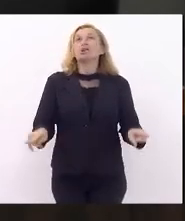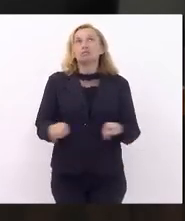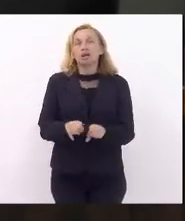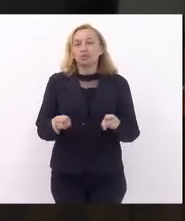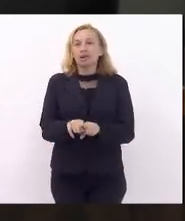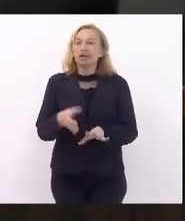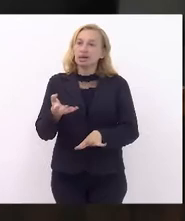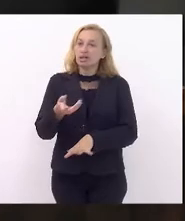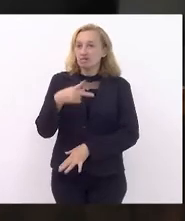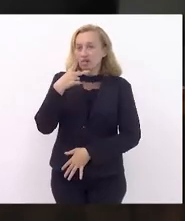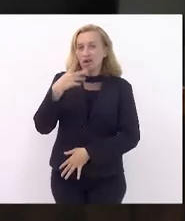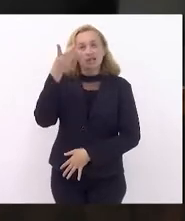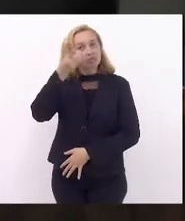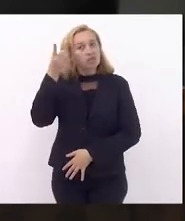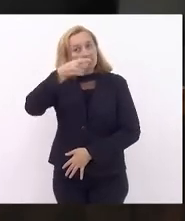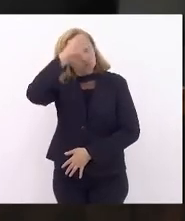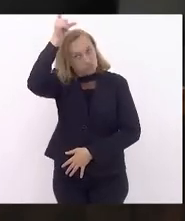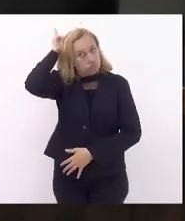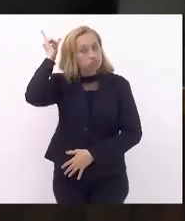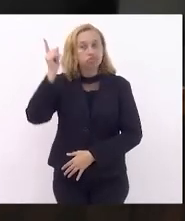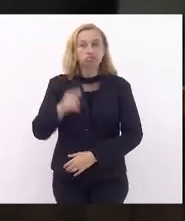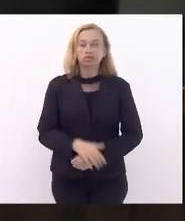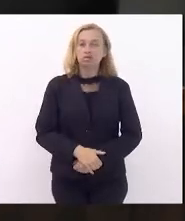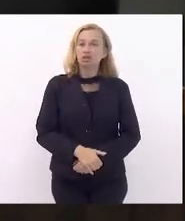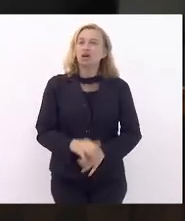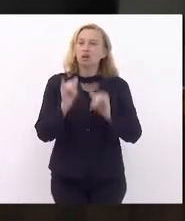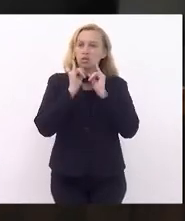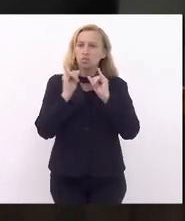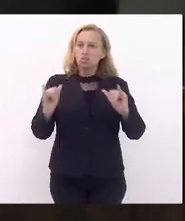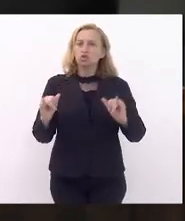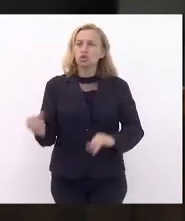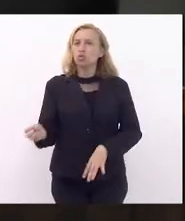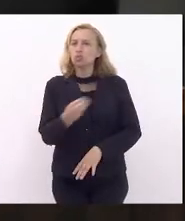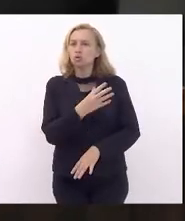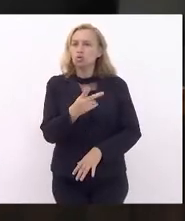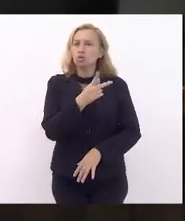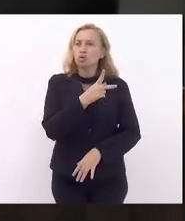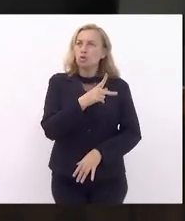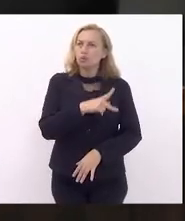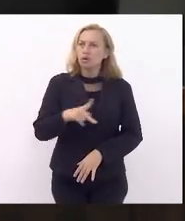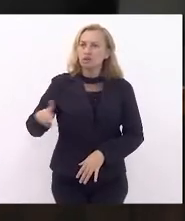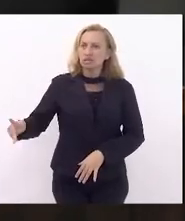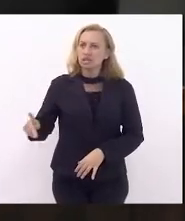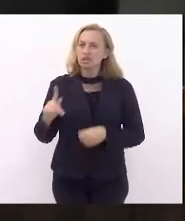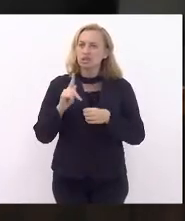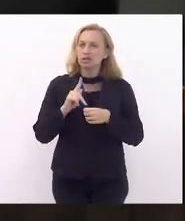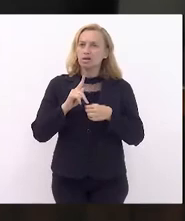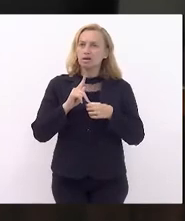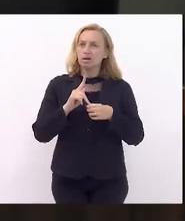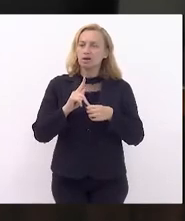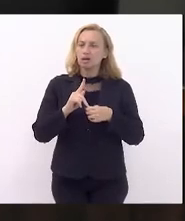fazer uma consideração, deputado Luiz. Foi anunciado o novo presidente da Petrobras,